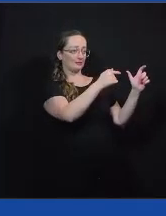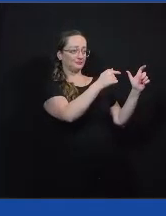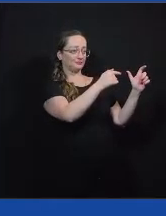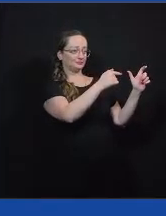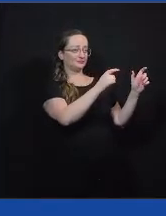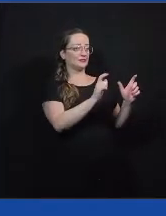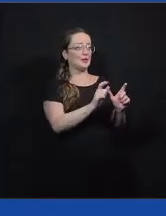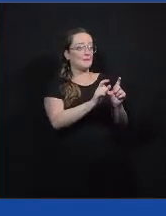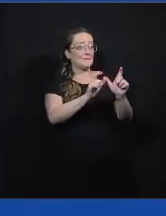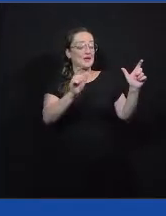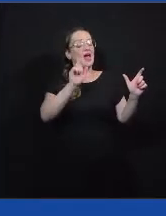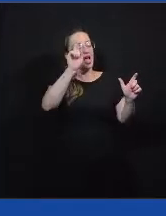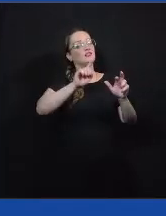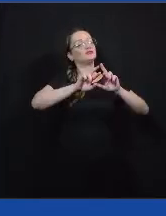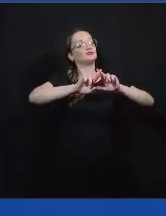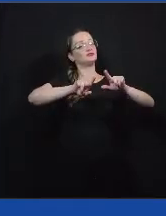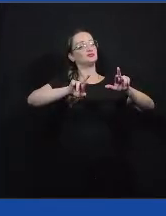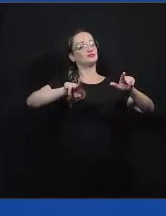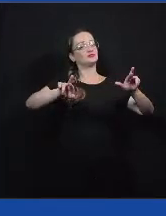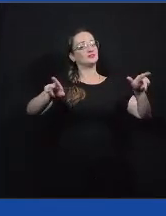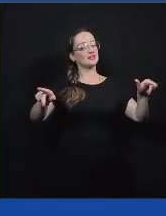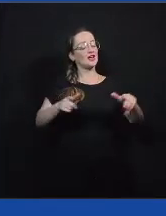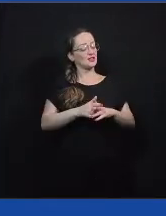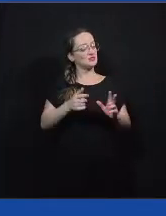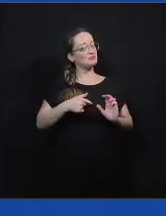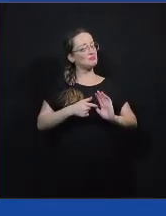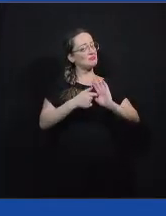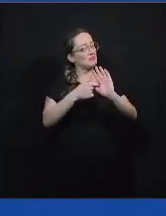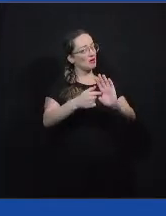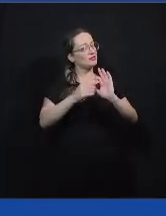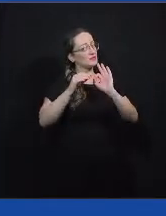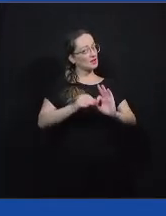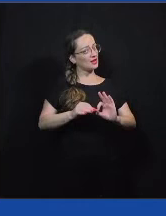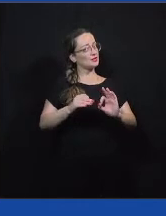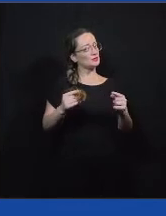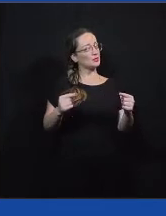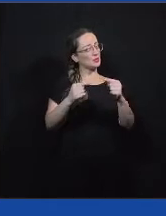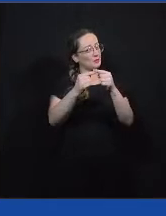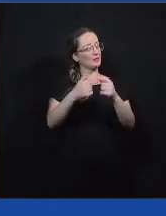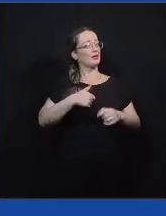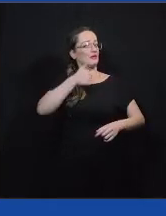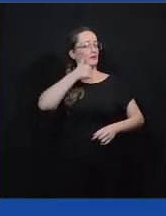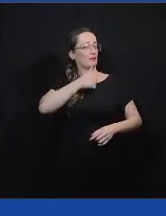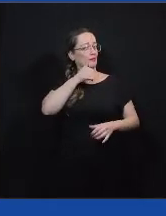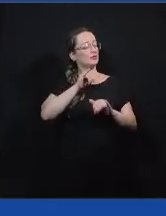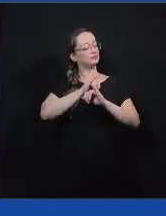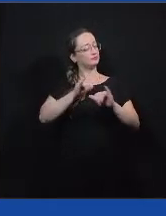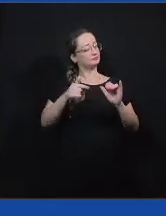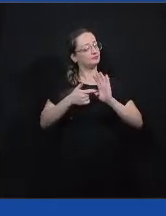foi diversidade. Eu acho que isso reflete bastante no que as meninas trouxeram hoje, né? Danta Rafa e a Gabi.